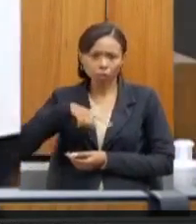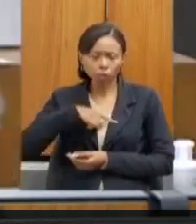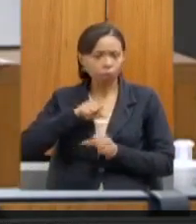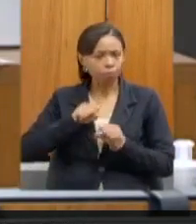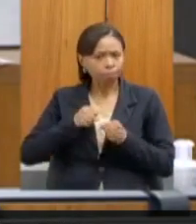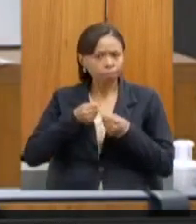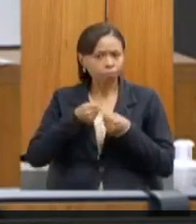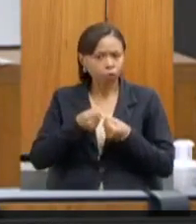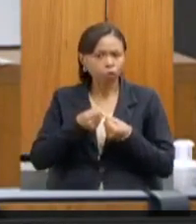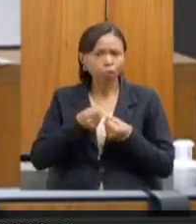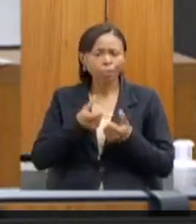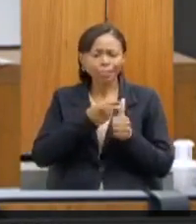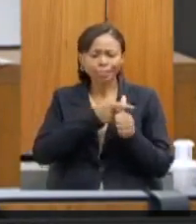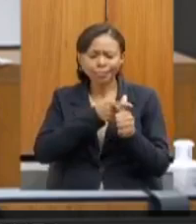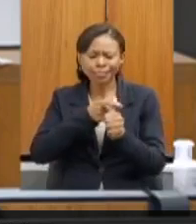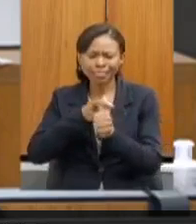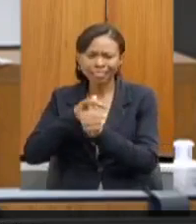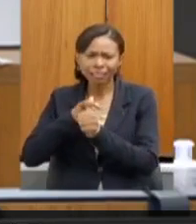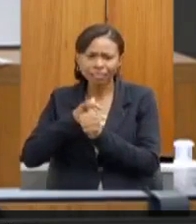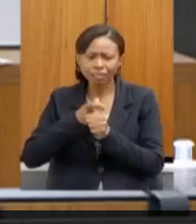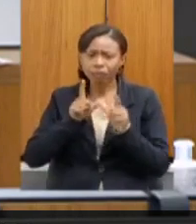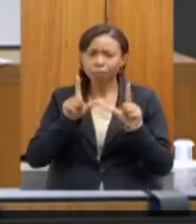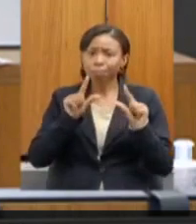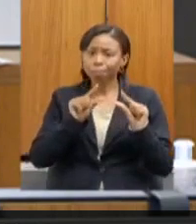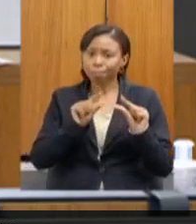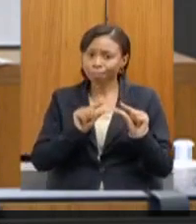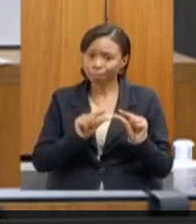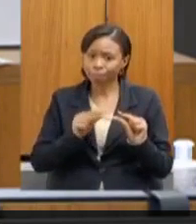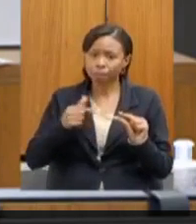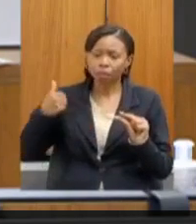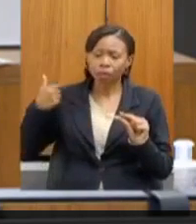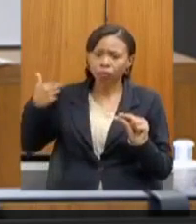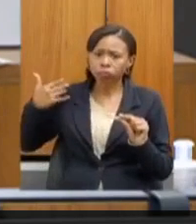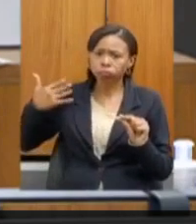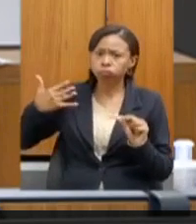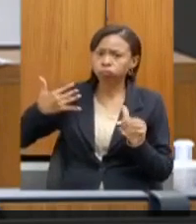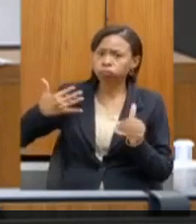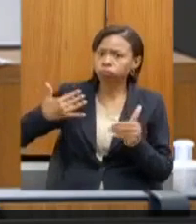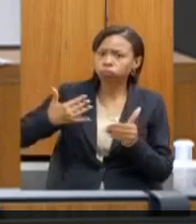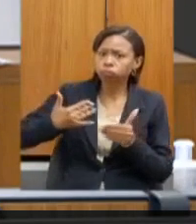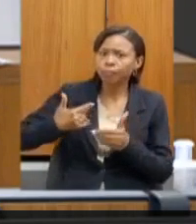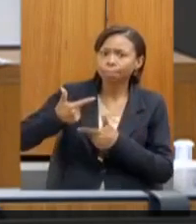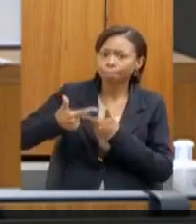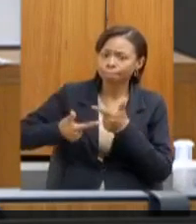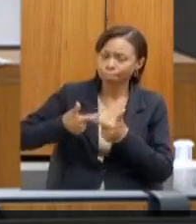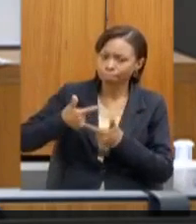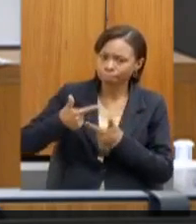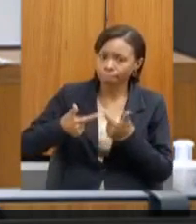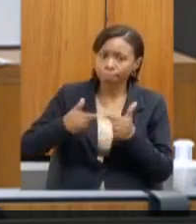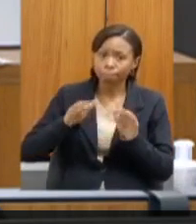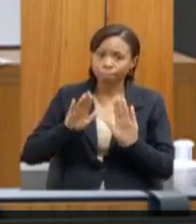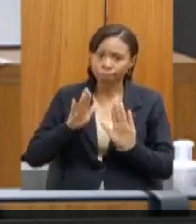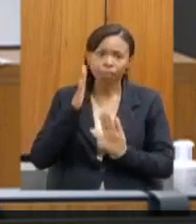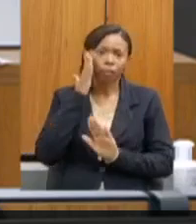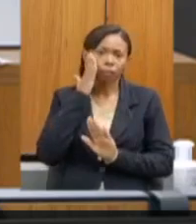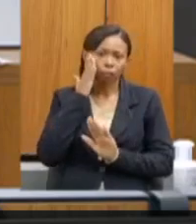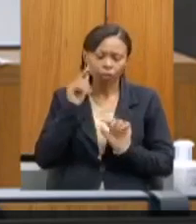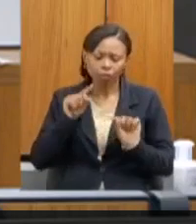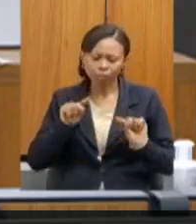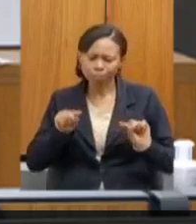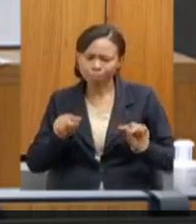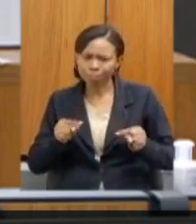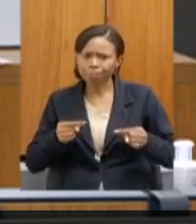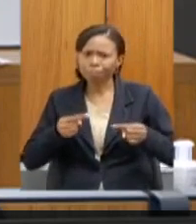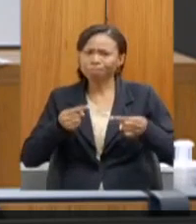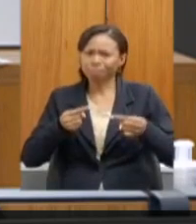do passivo vem ocorrendo desde o início desse governo. Entretanto, sabemos que os nossos desafios ainda